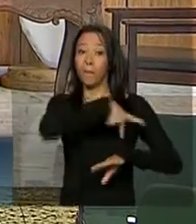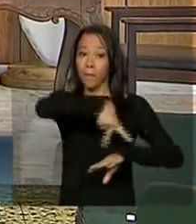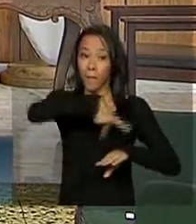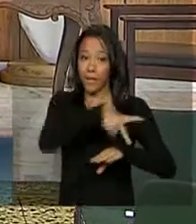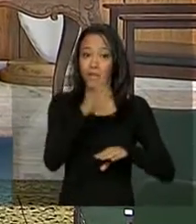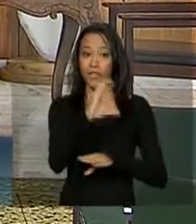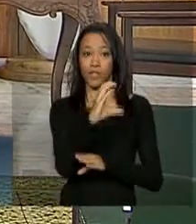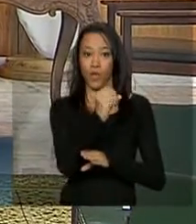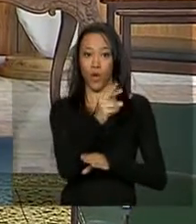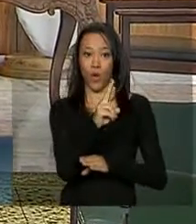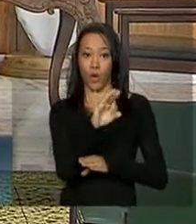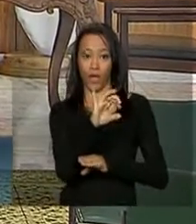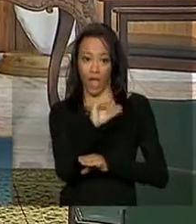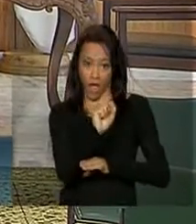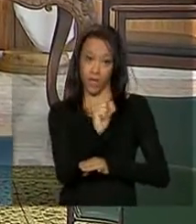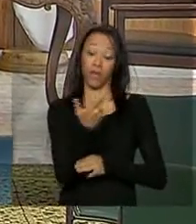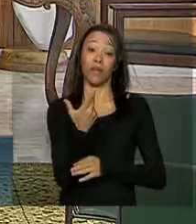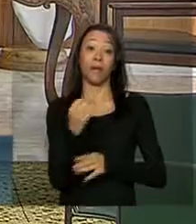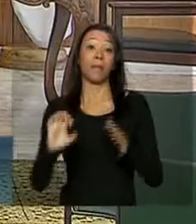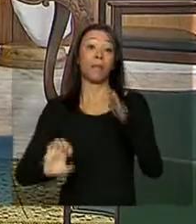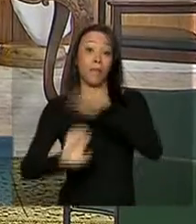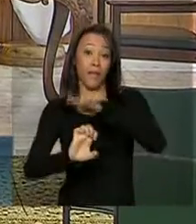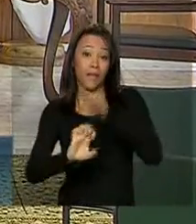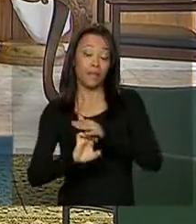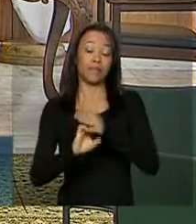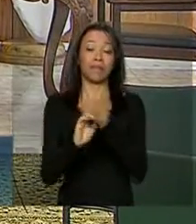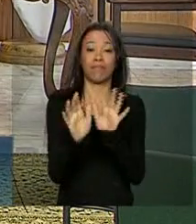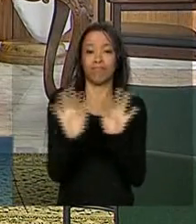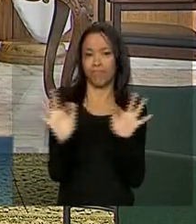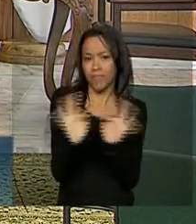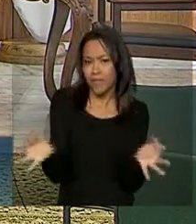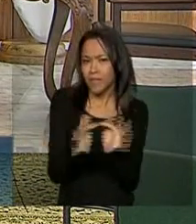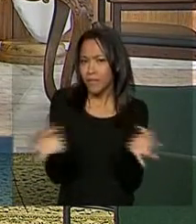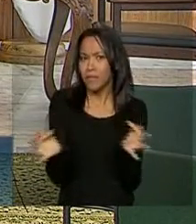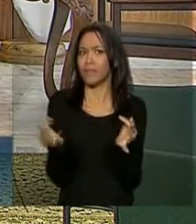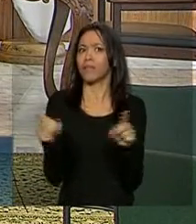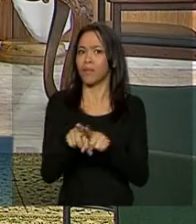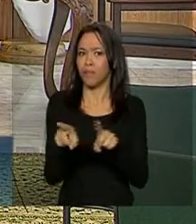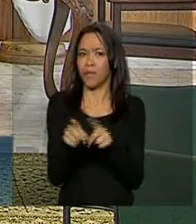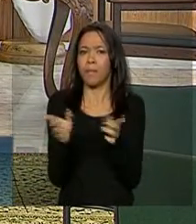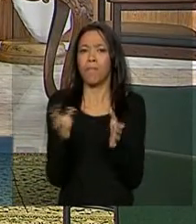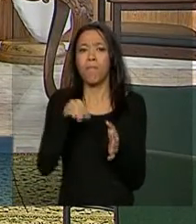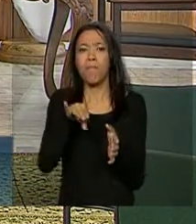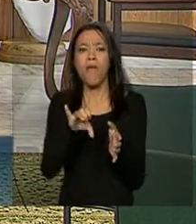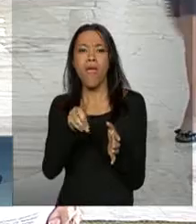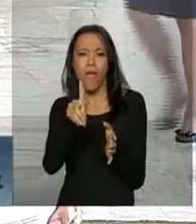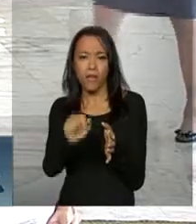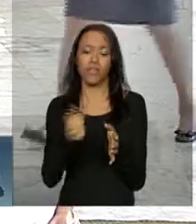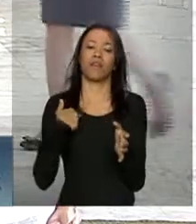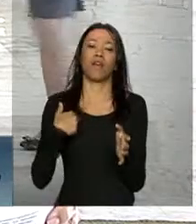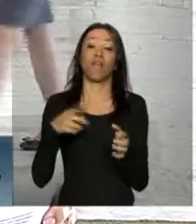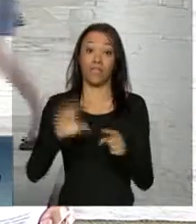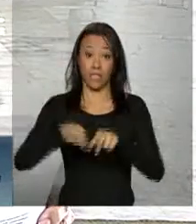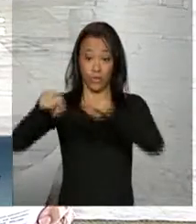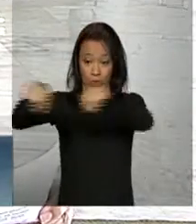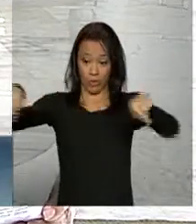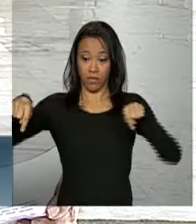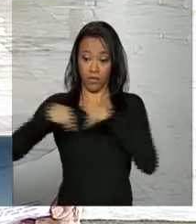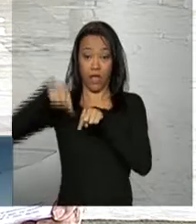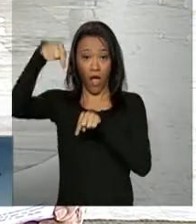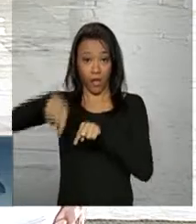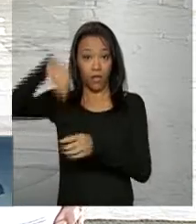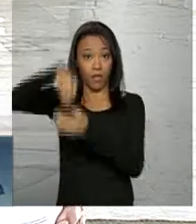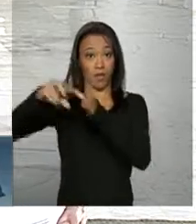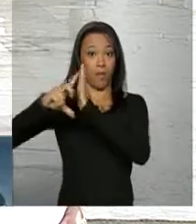cooperação em pequenas e médias empresas. A assinatura de atos vai ocorrer no Salão Leste, aqui do